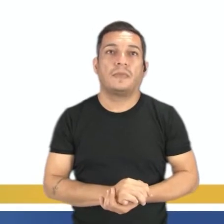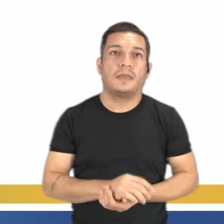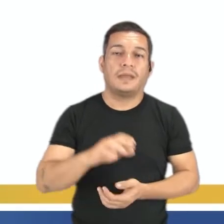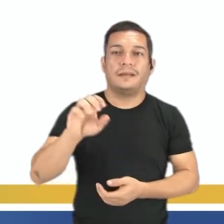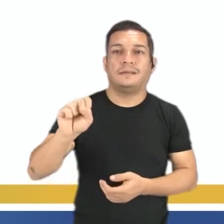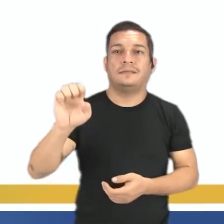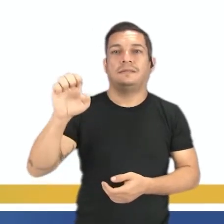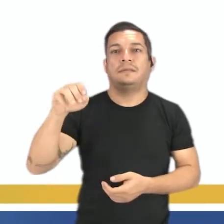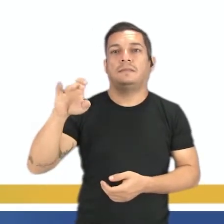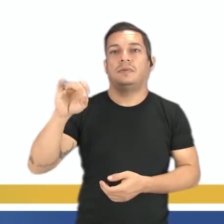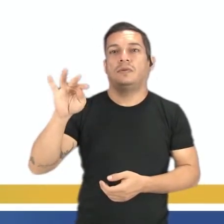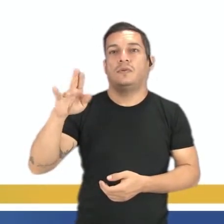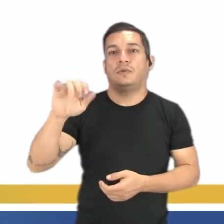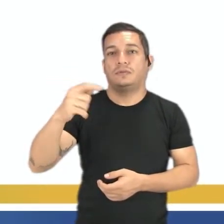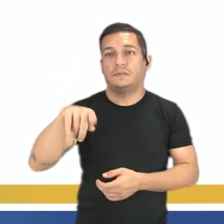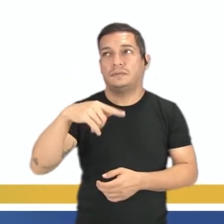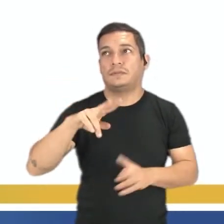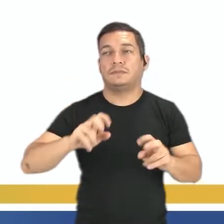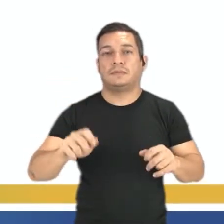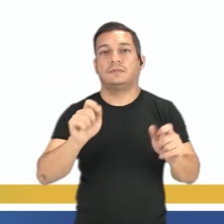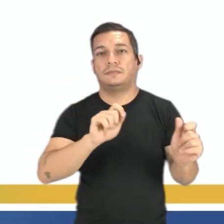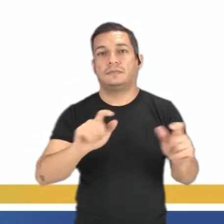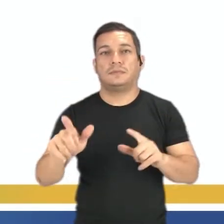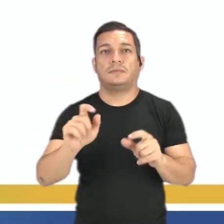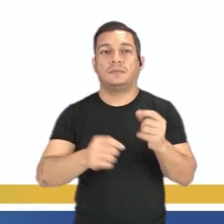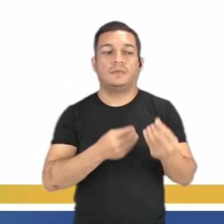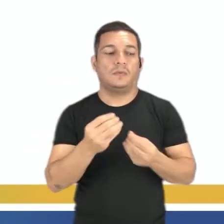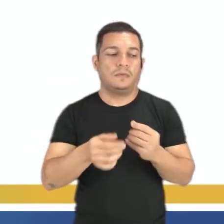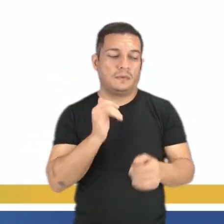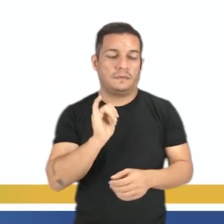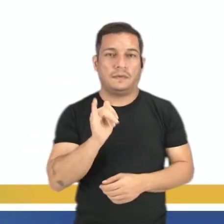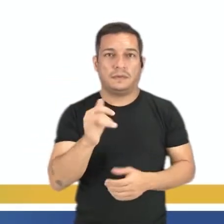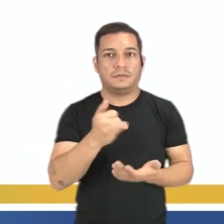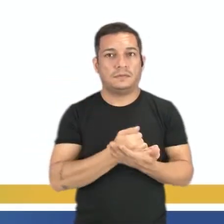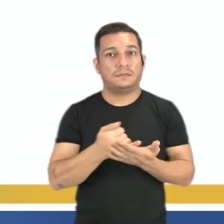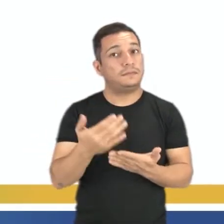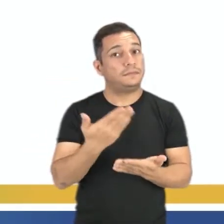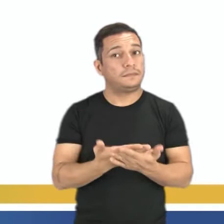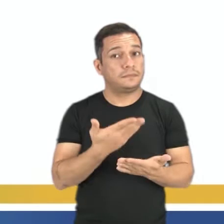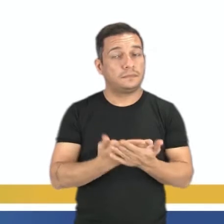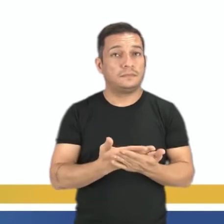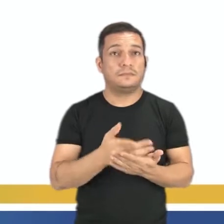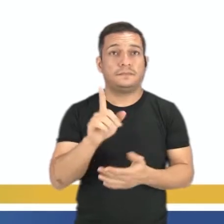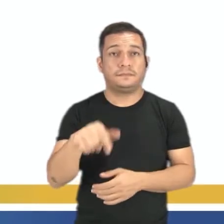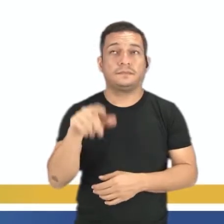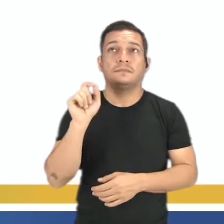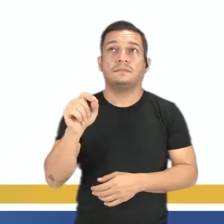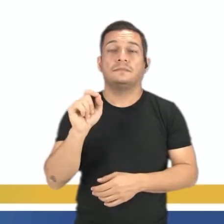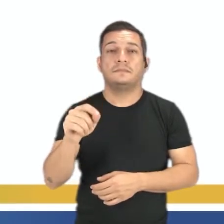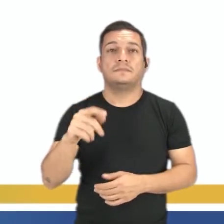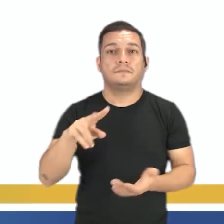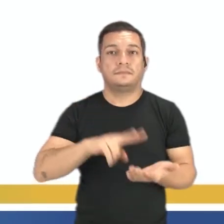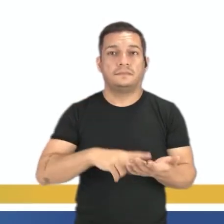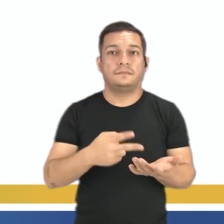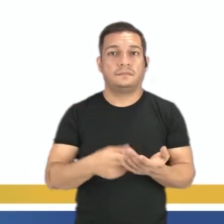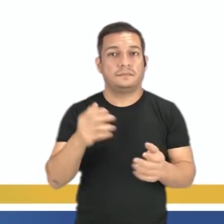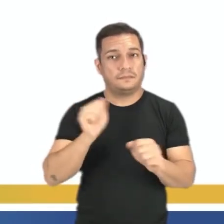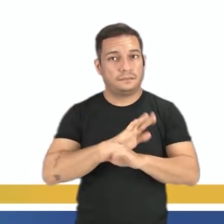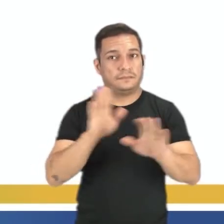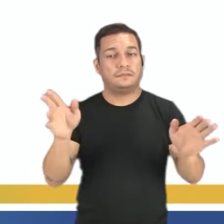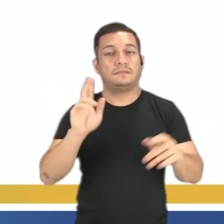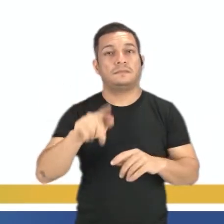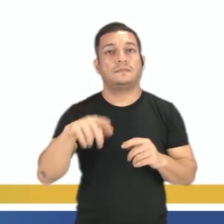semiótica, como vocês estão vendo no slide, e como eu disse no início da aula, ela é a interpretação dos